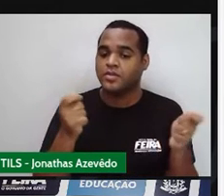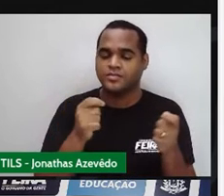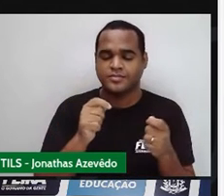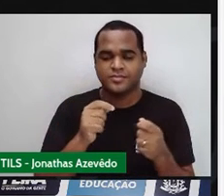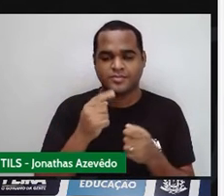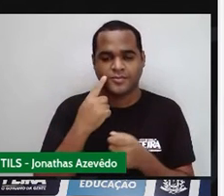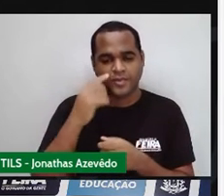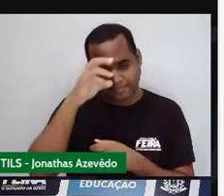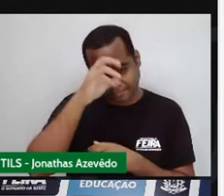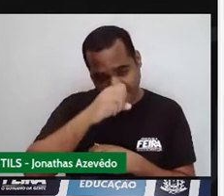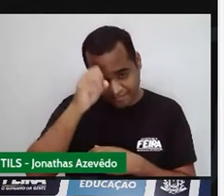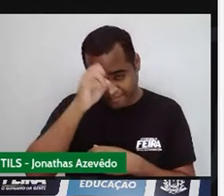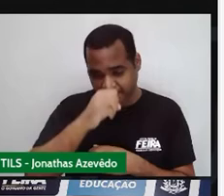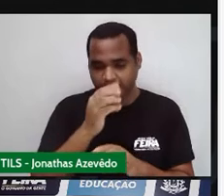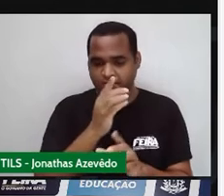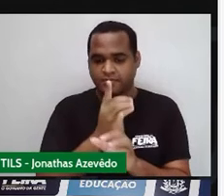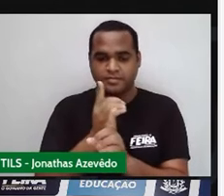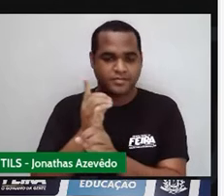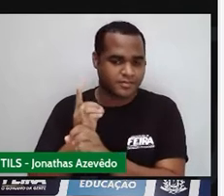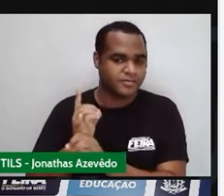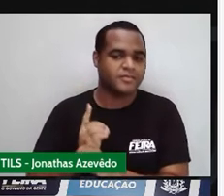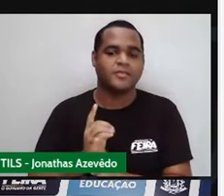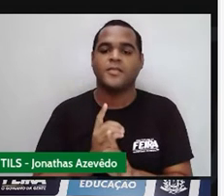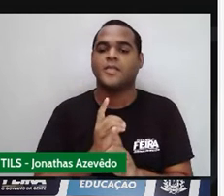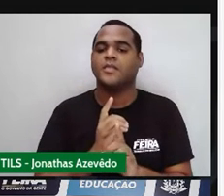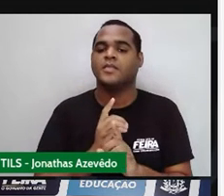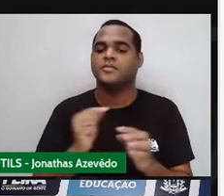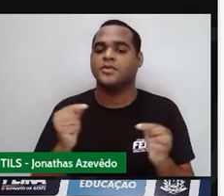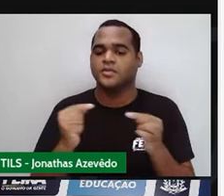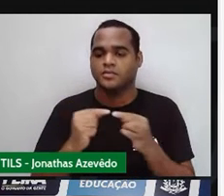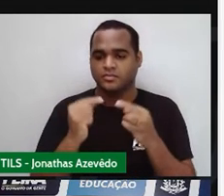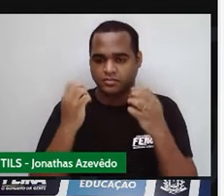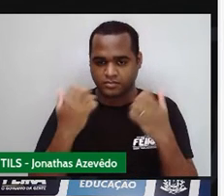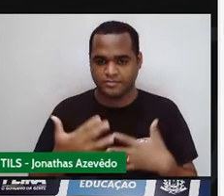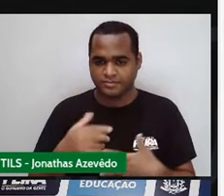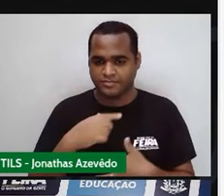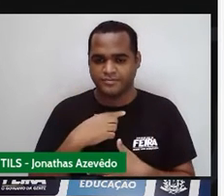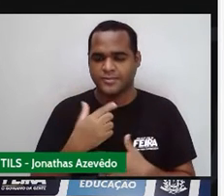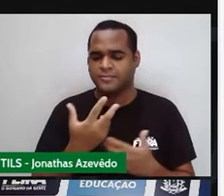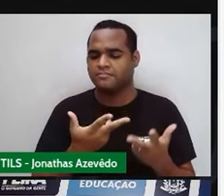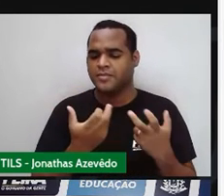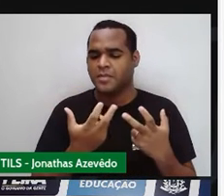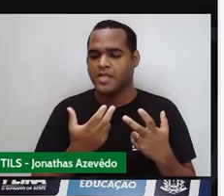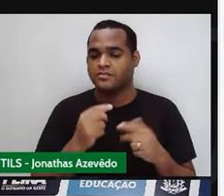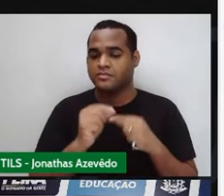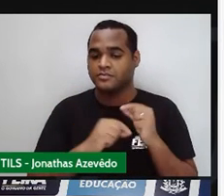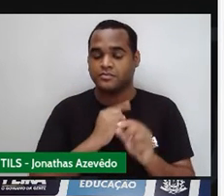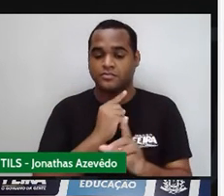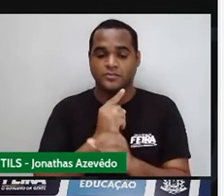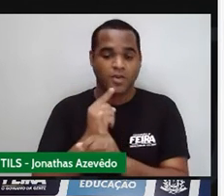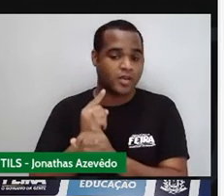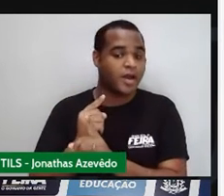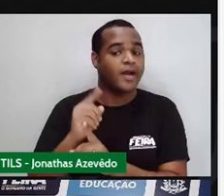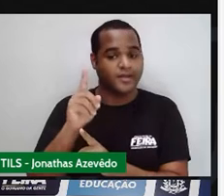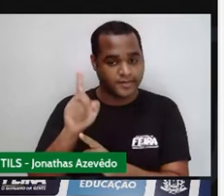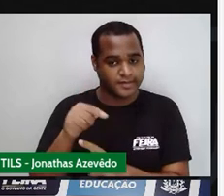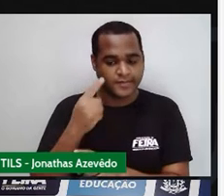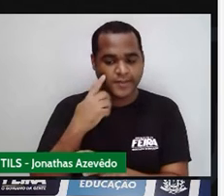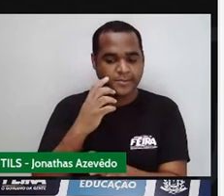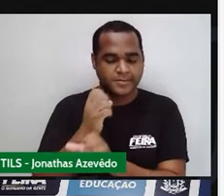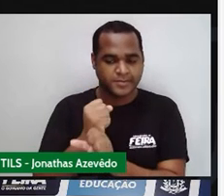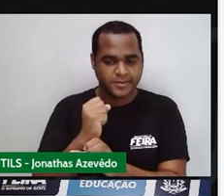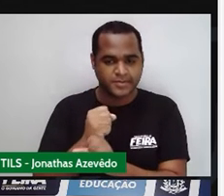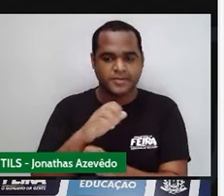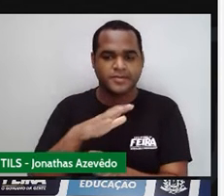achar a área dessa figura? Como é que a gente consegue encontrar a forma de calcular a